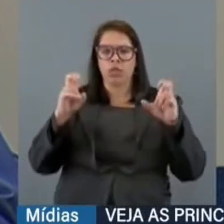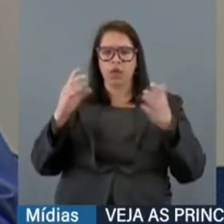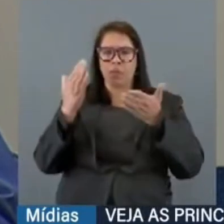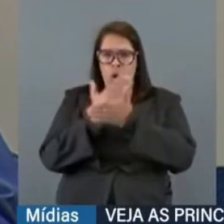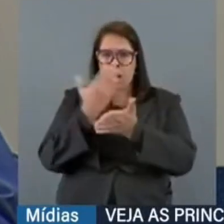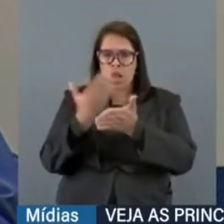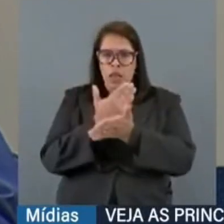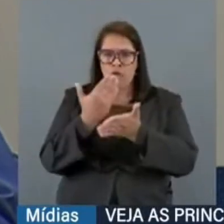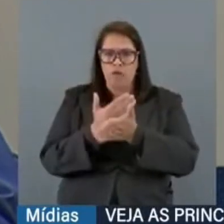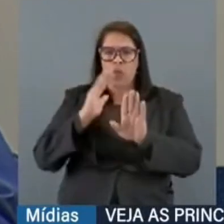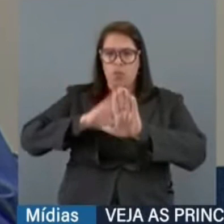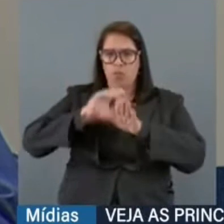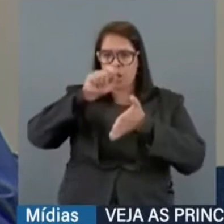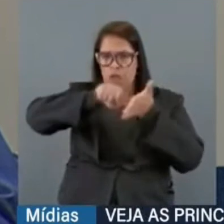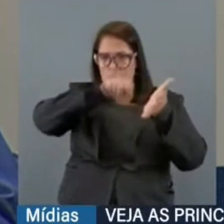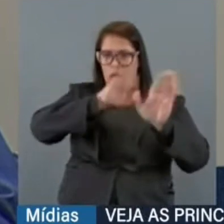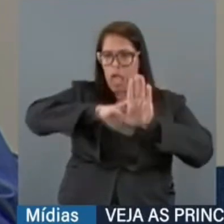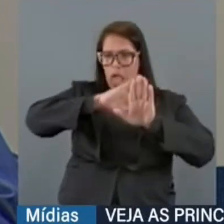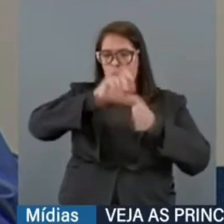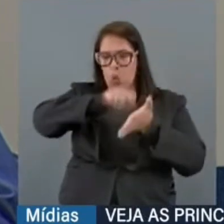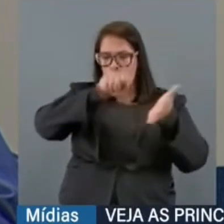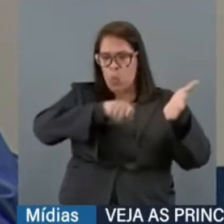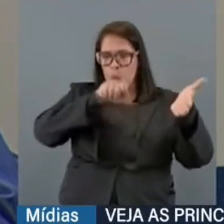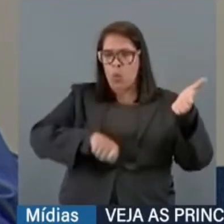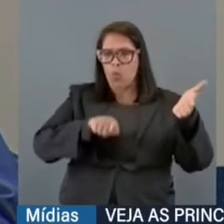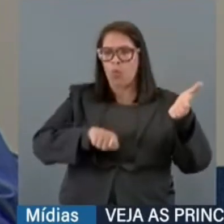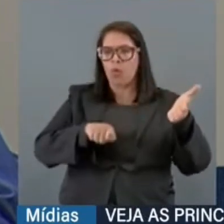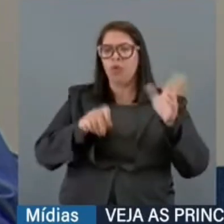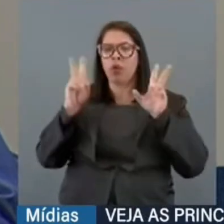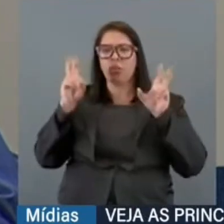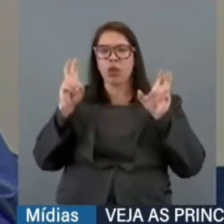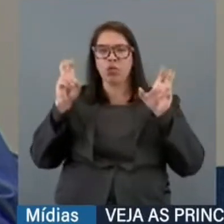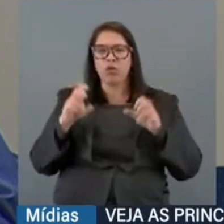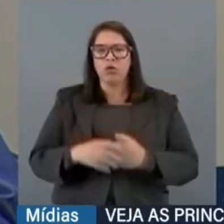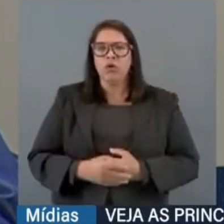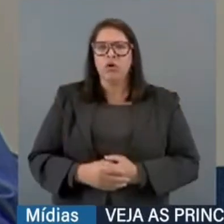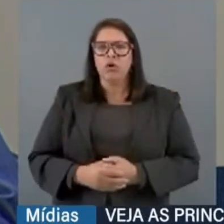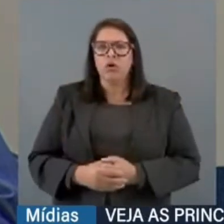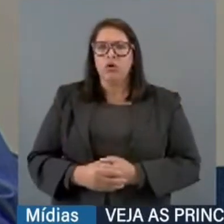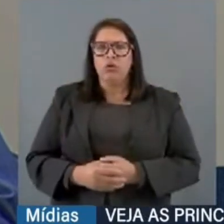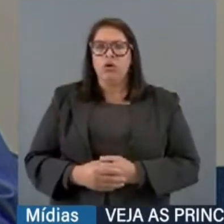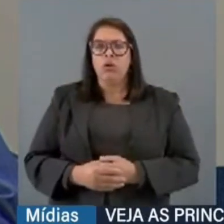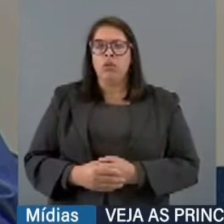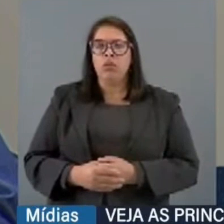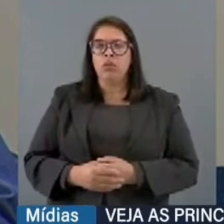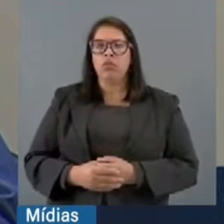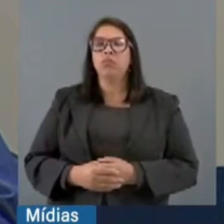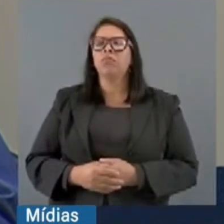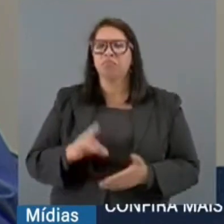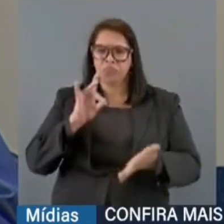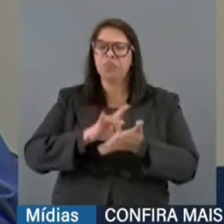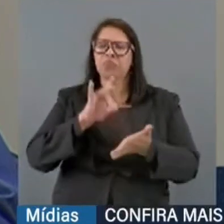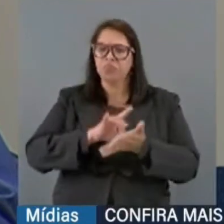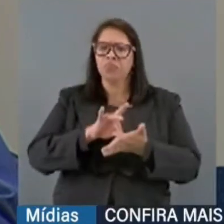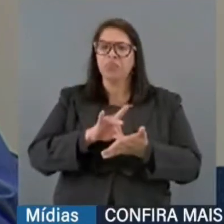que Vossa Excelência trouxe questionamentos, de fato,